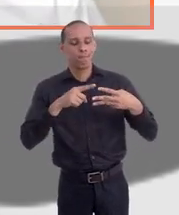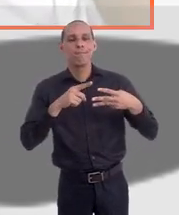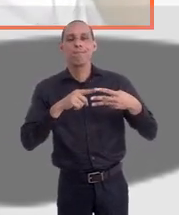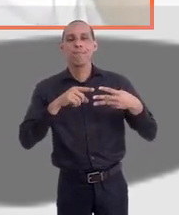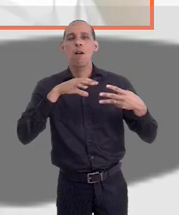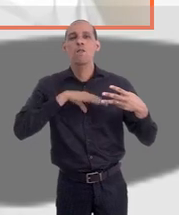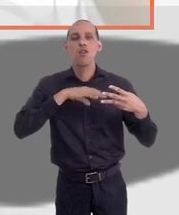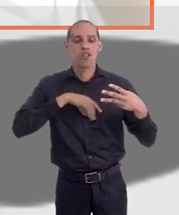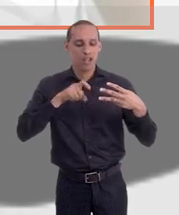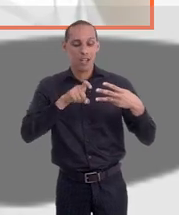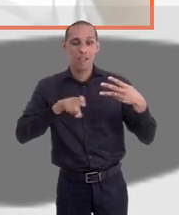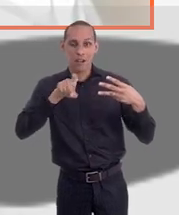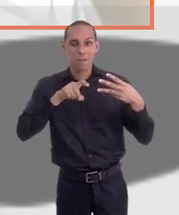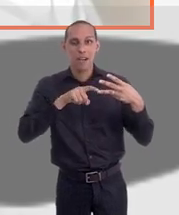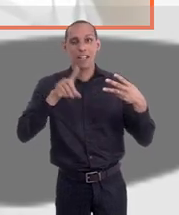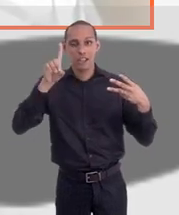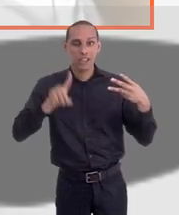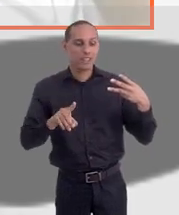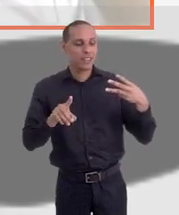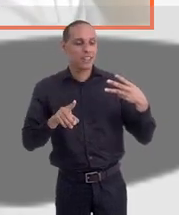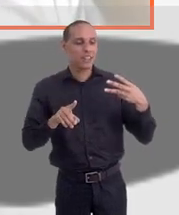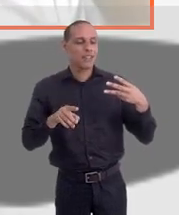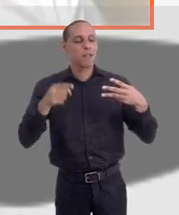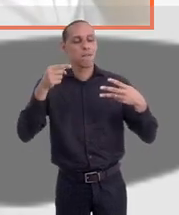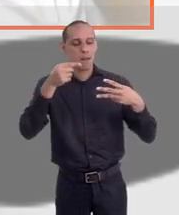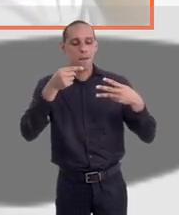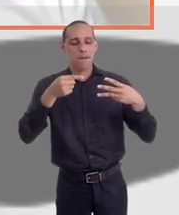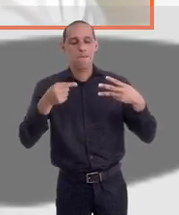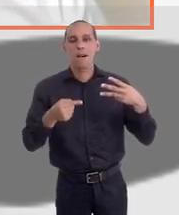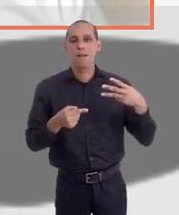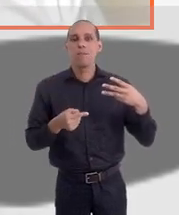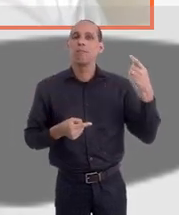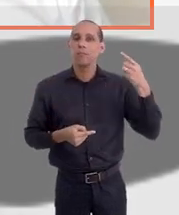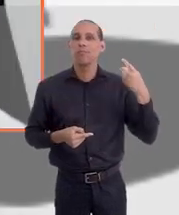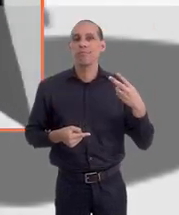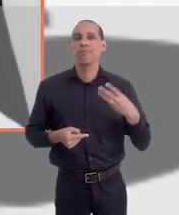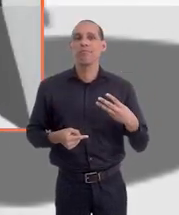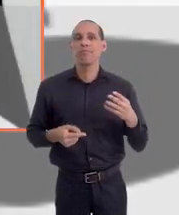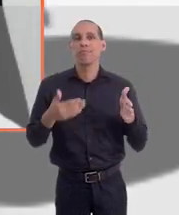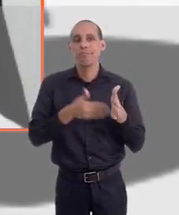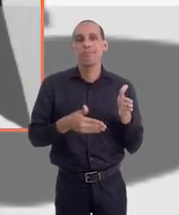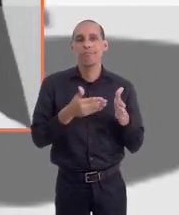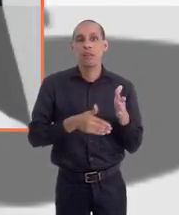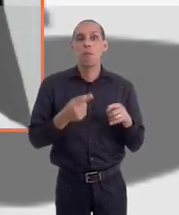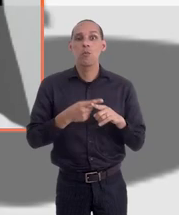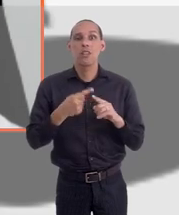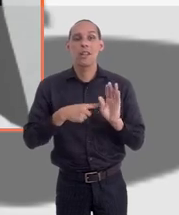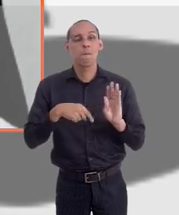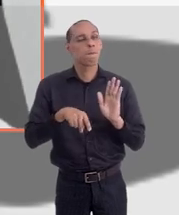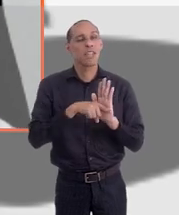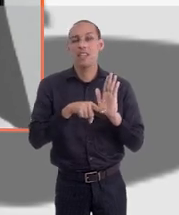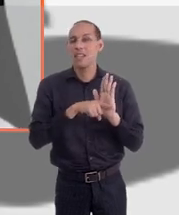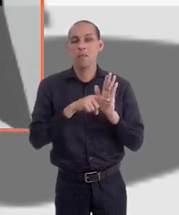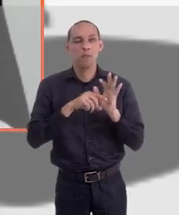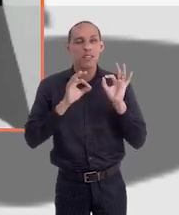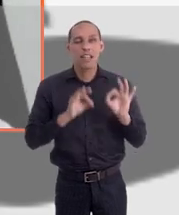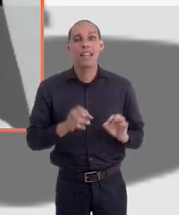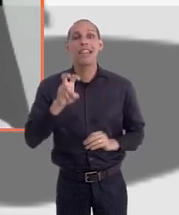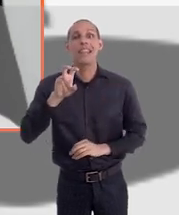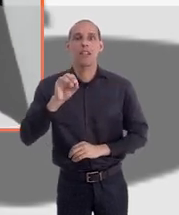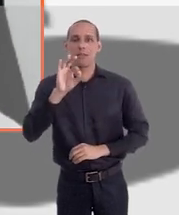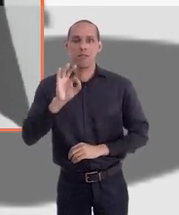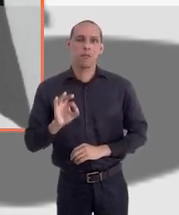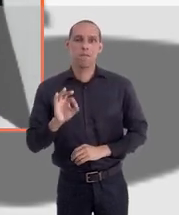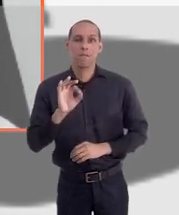a língua portuguesa, informática e depois direito, nessa perspectiva. Justamente porque eu exigi o mínimo de acertos,